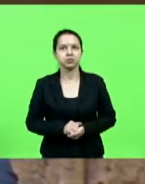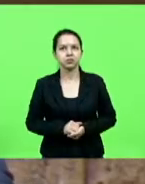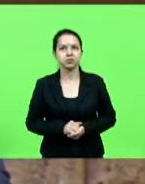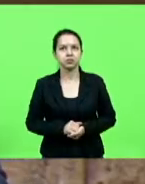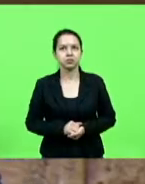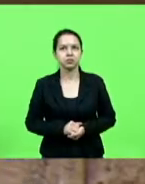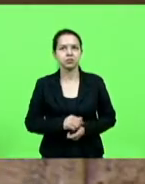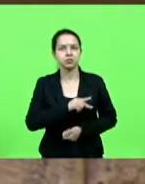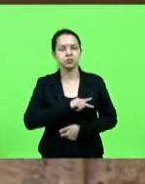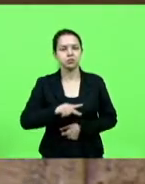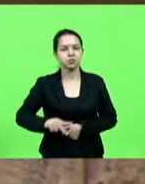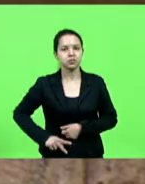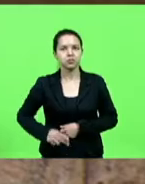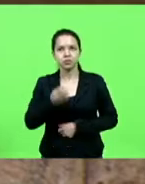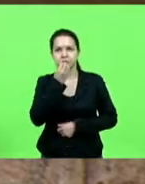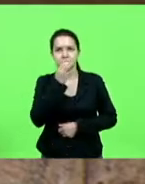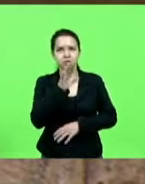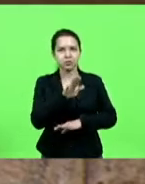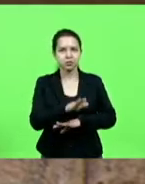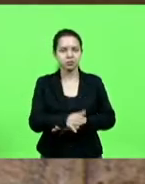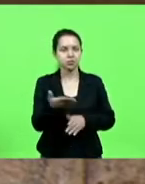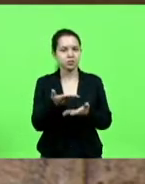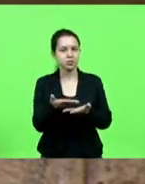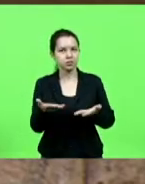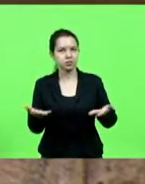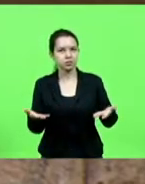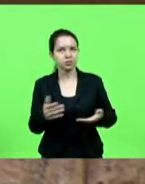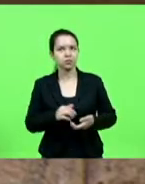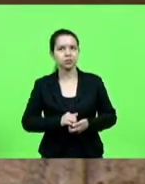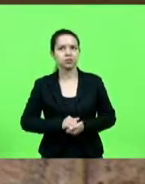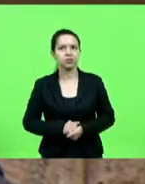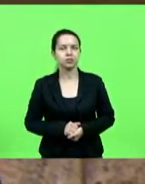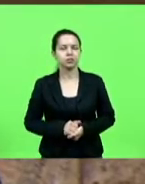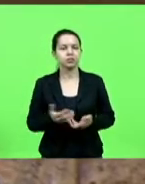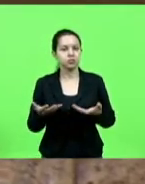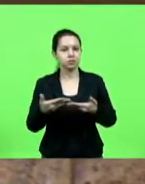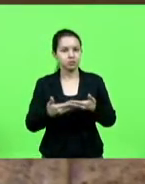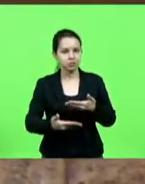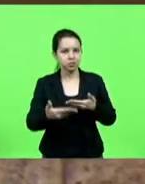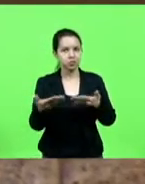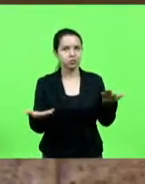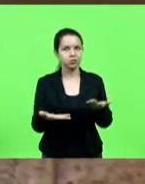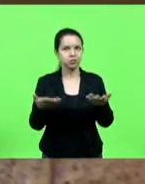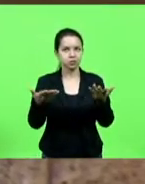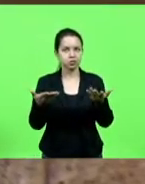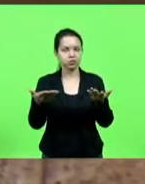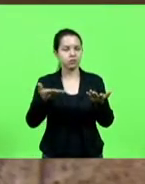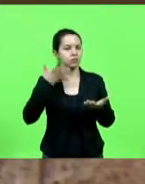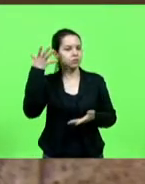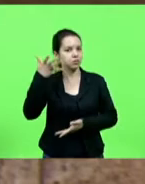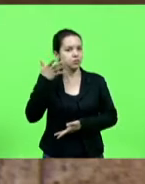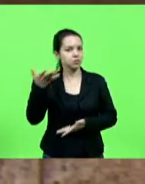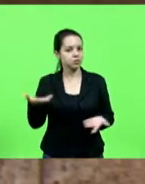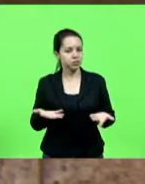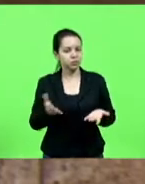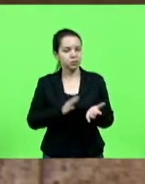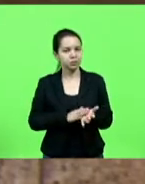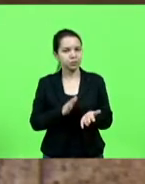Presidente, muito boa tarde, demais colegas. Quero começar a minha fala de hoje parabenizando